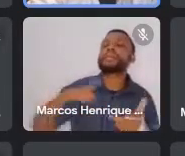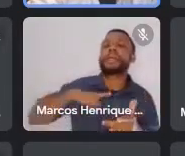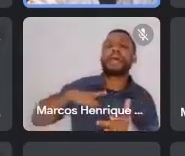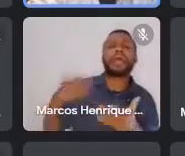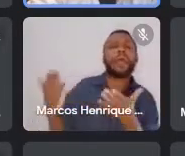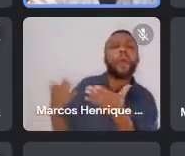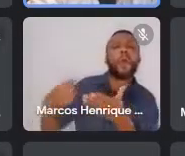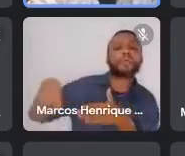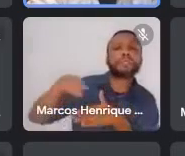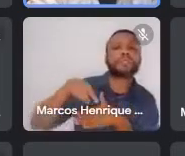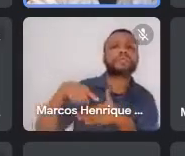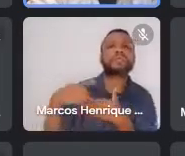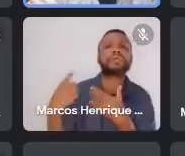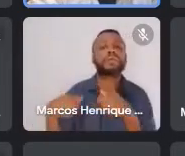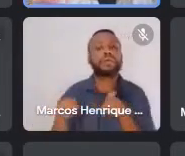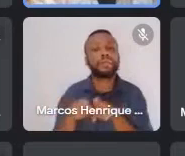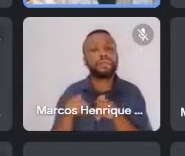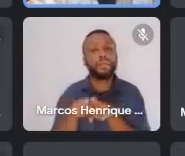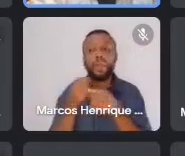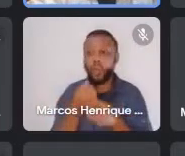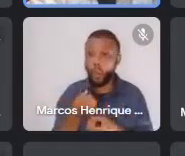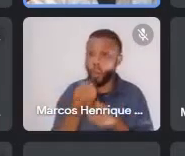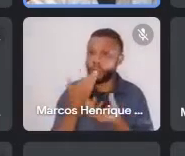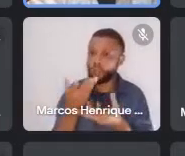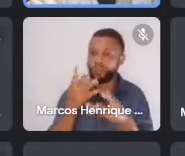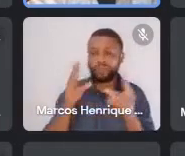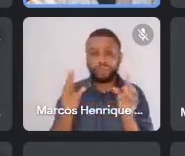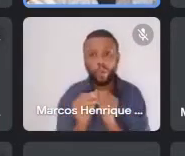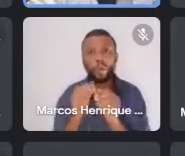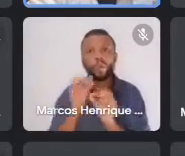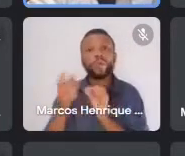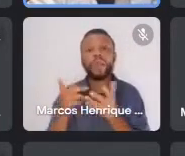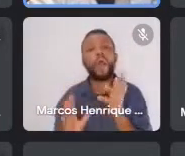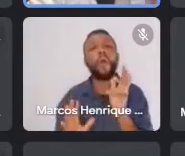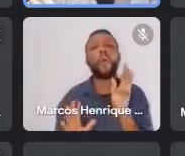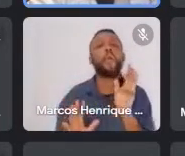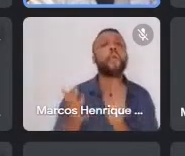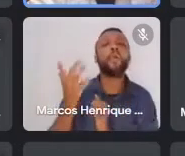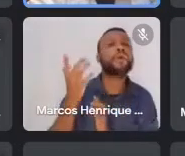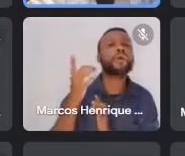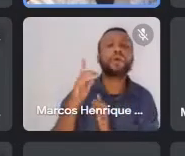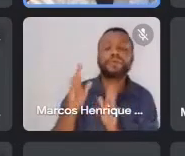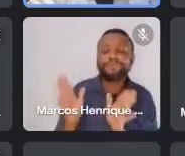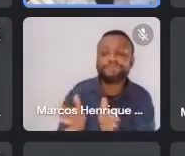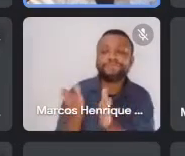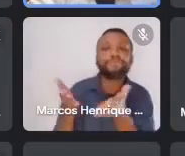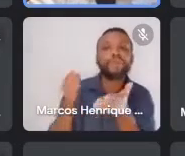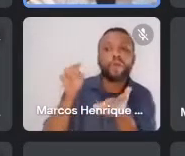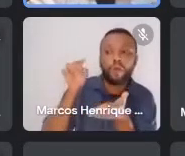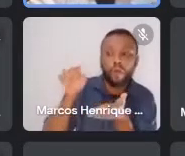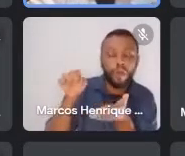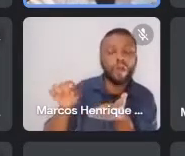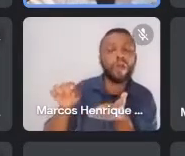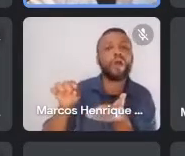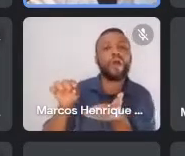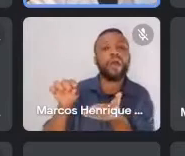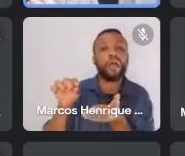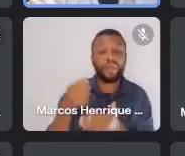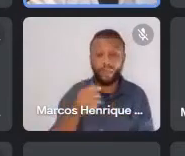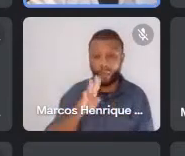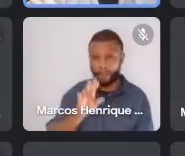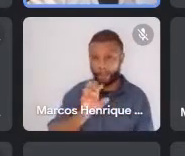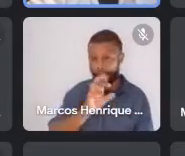E contando um pouco, assim, do que levou Euclides para a Amazônia, né? Porque foi o Barão do Rio Branco que envia Euclides como